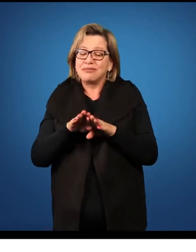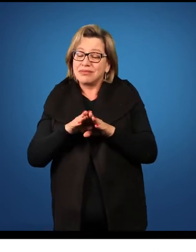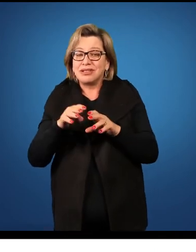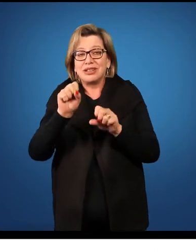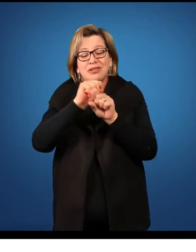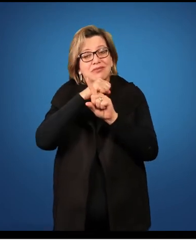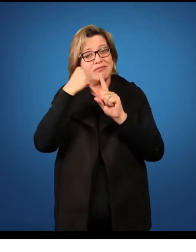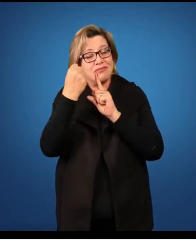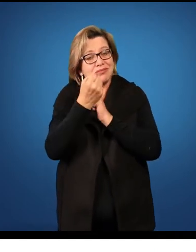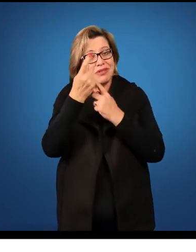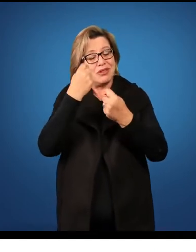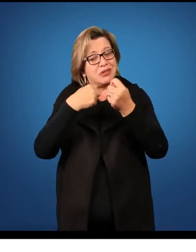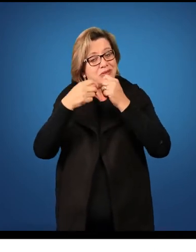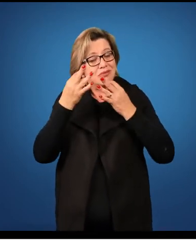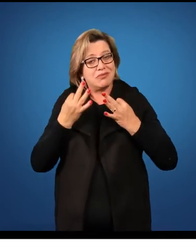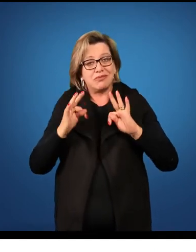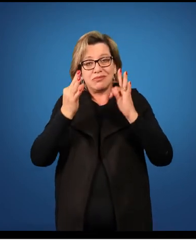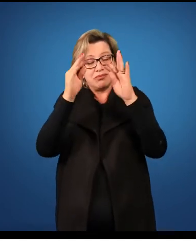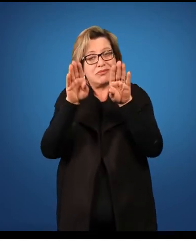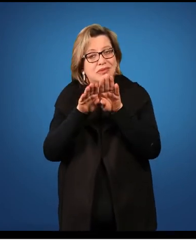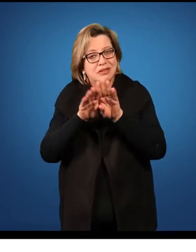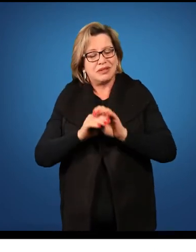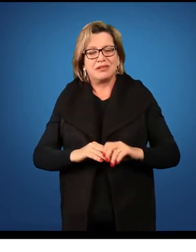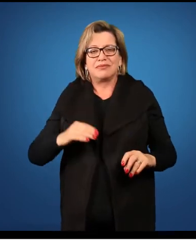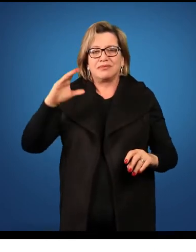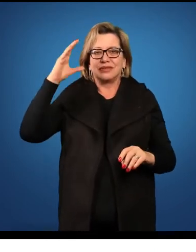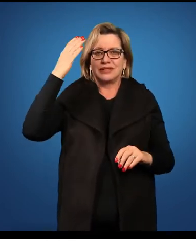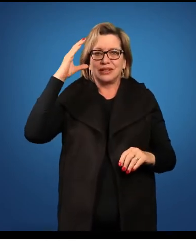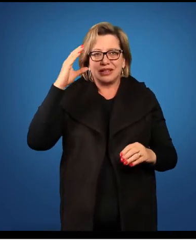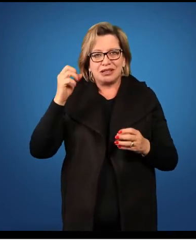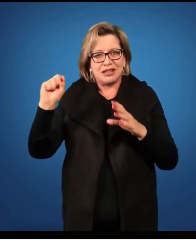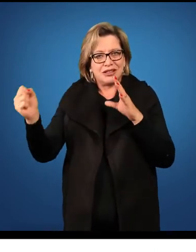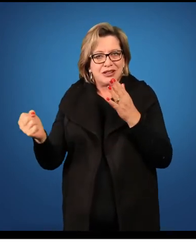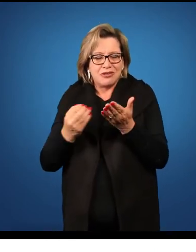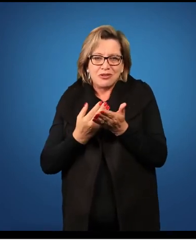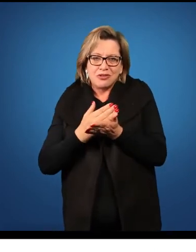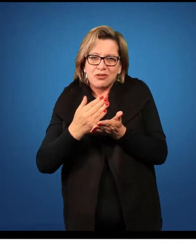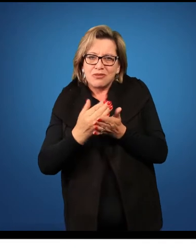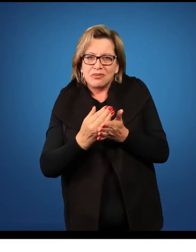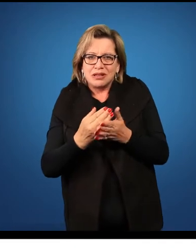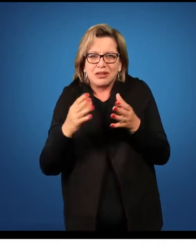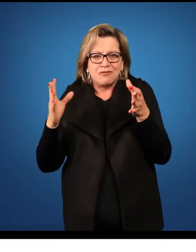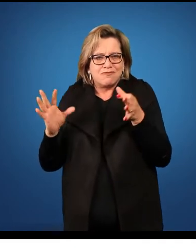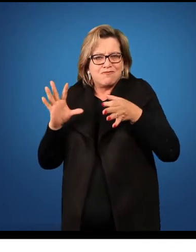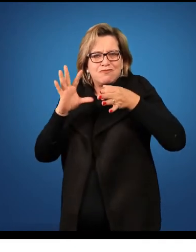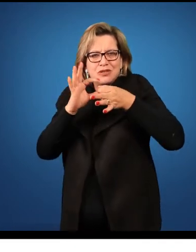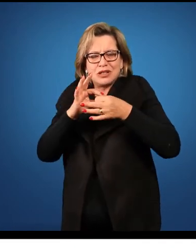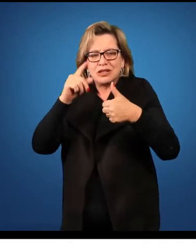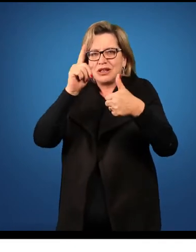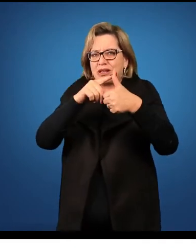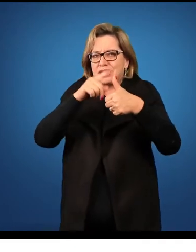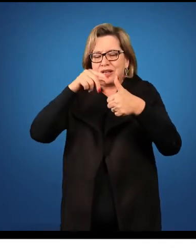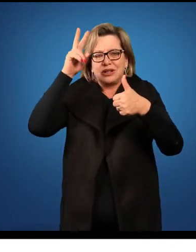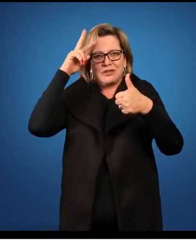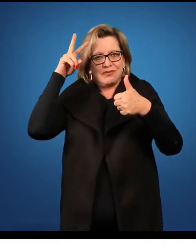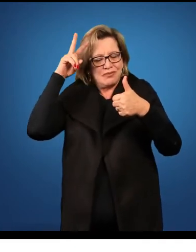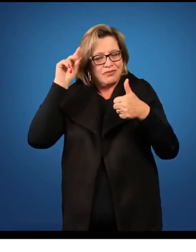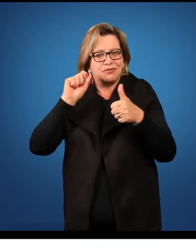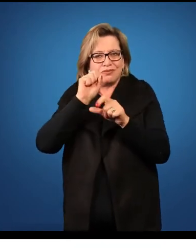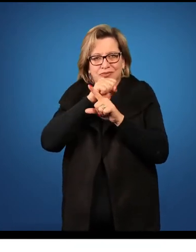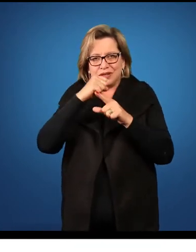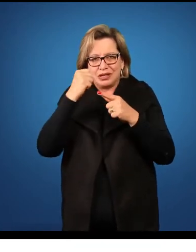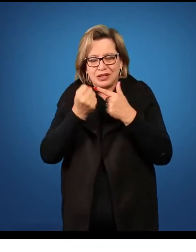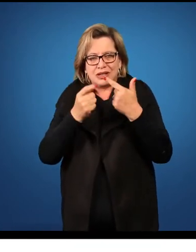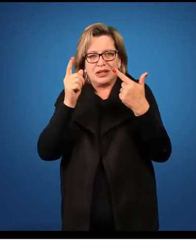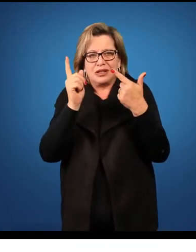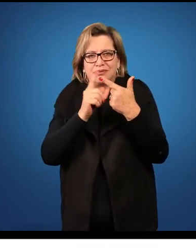-econômico e tecnológico. Então, a ciência, ela é fruto do contexto histórico daquele momento na sociedade, ela é